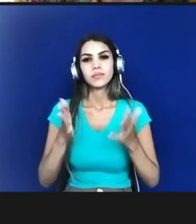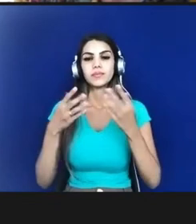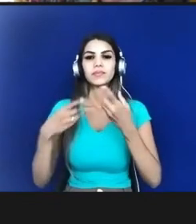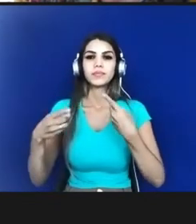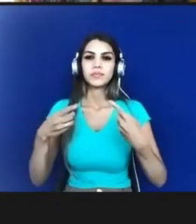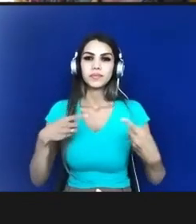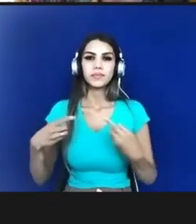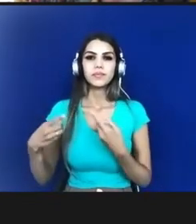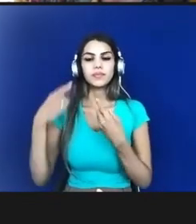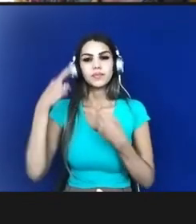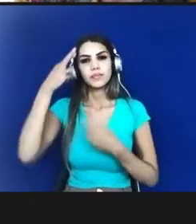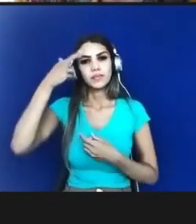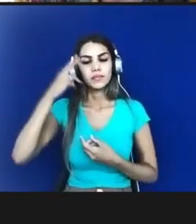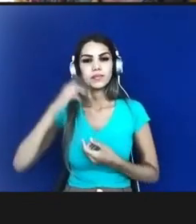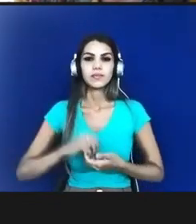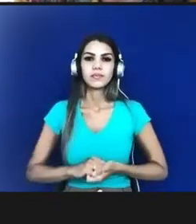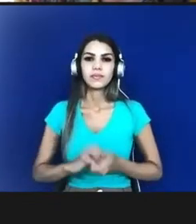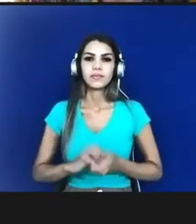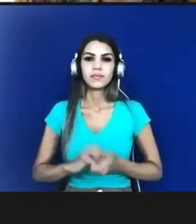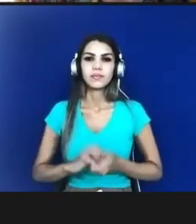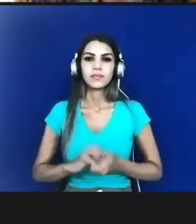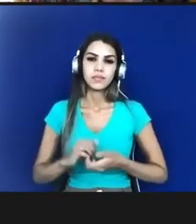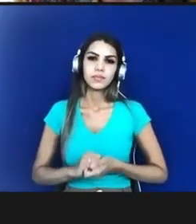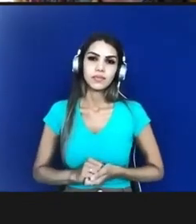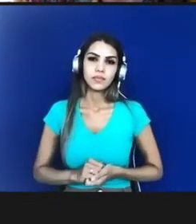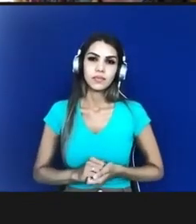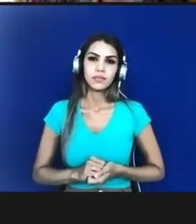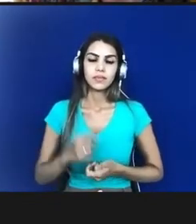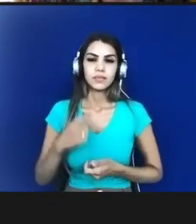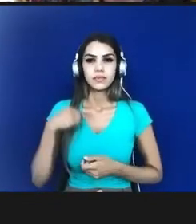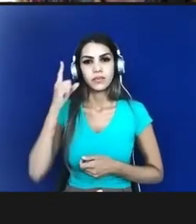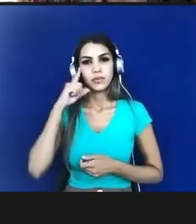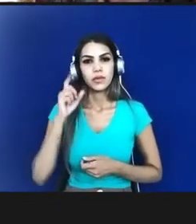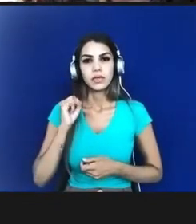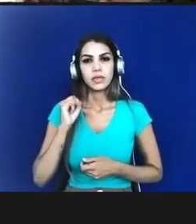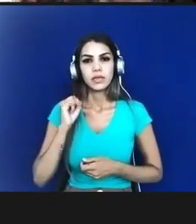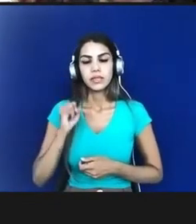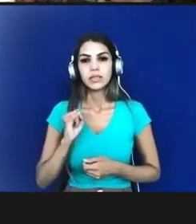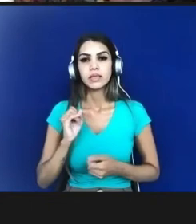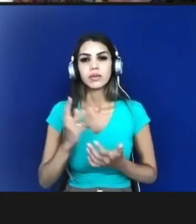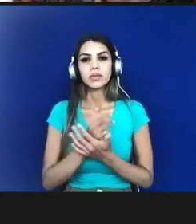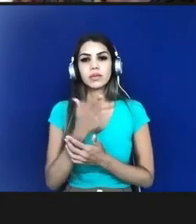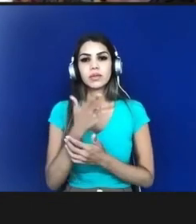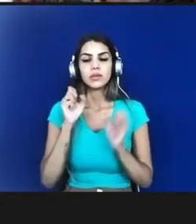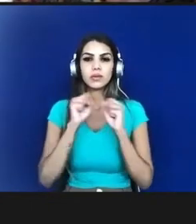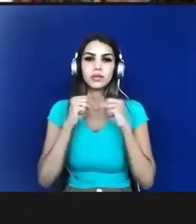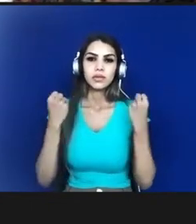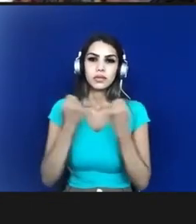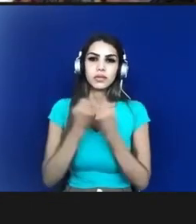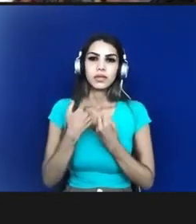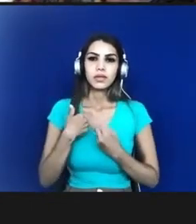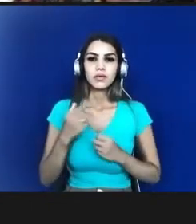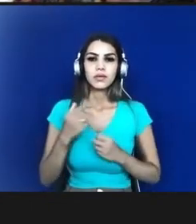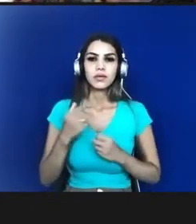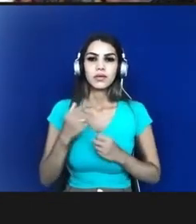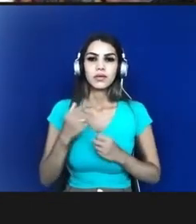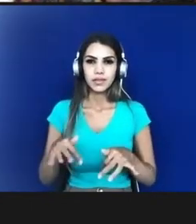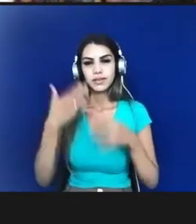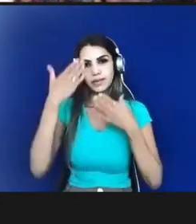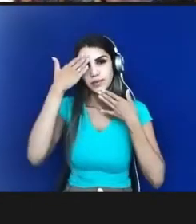então eu vou fazer uma coisa que eu não sei se foi feita nos outros seminários e vou encerrar a sessão muito obrigado a todos